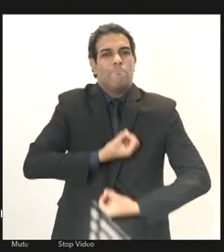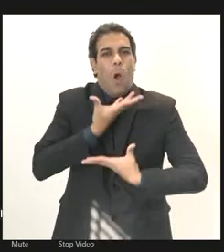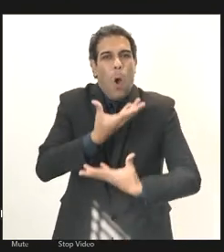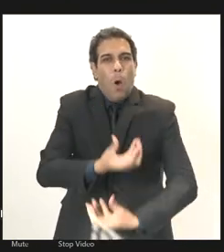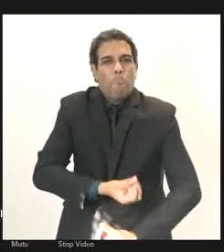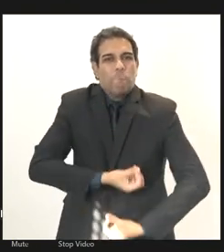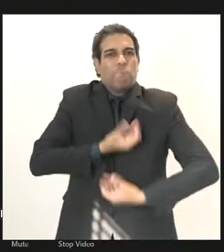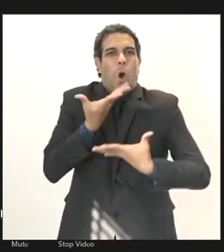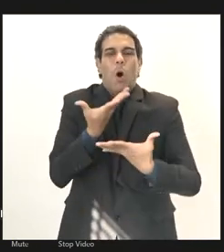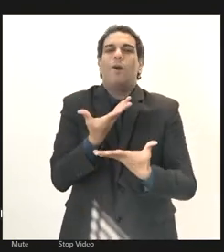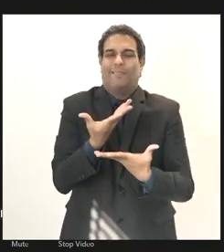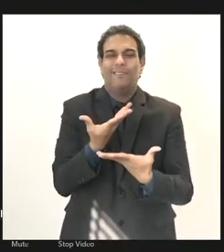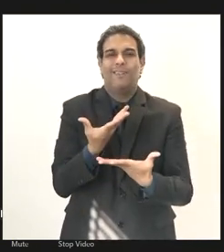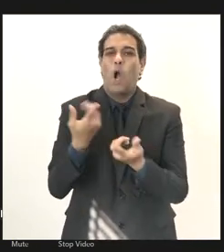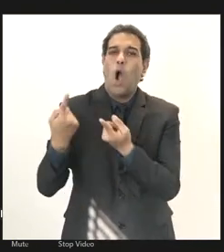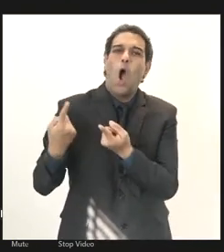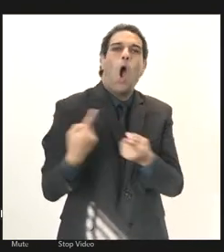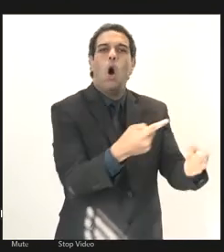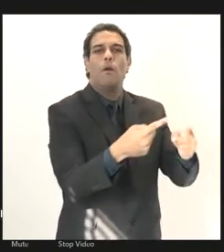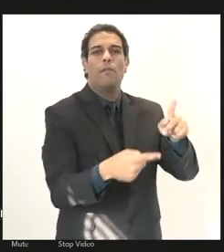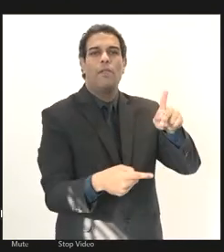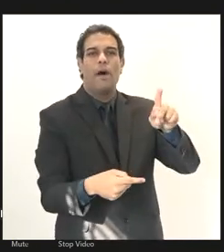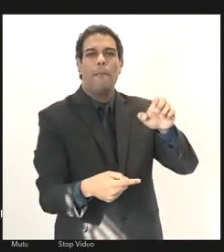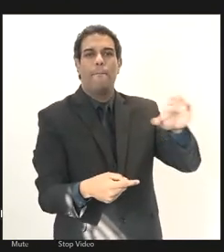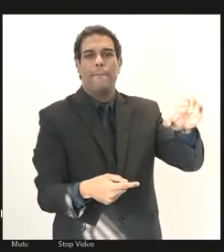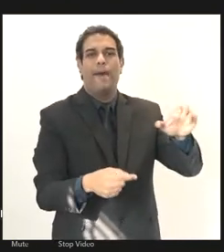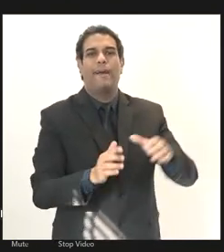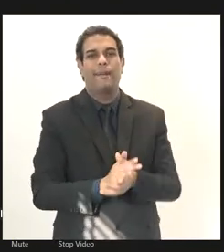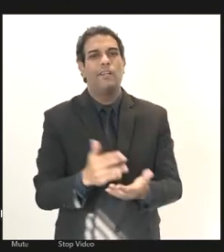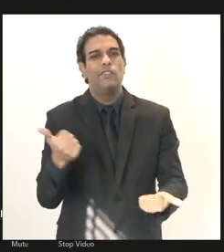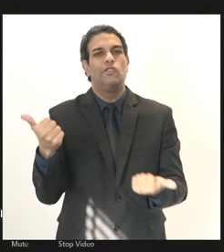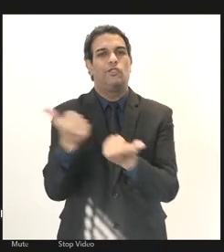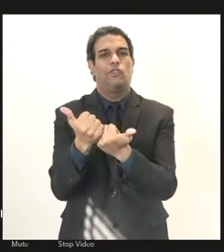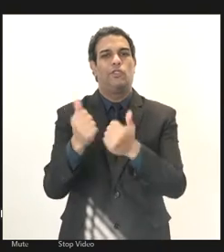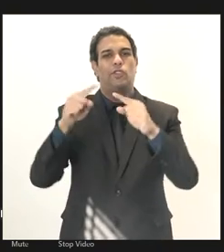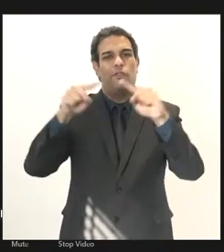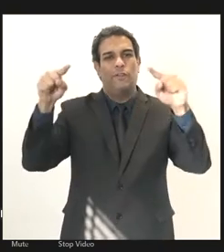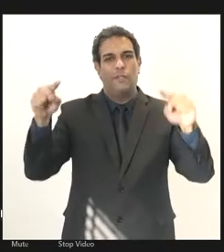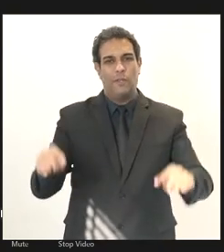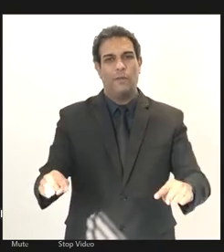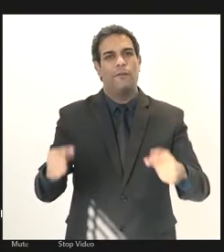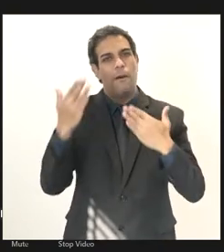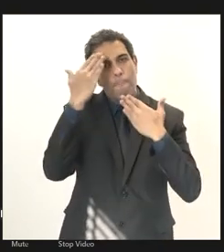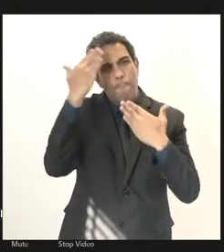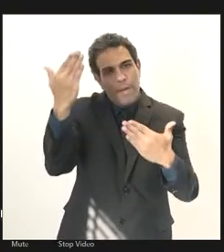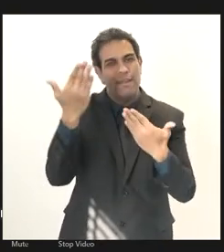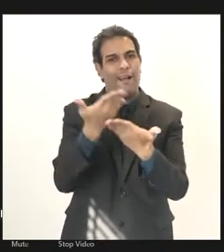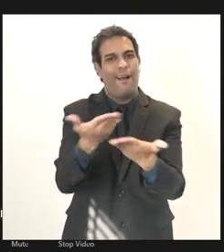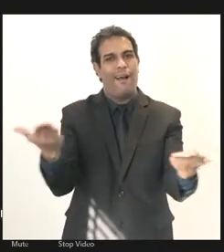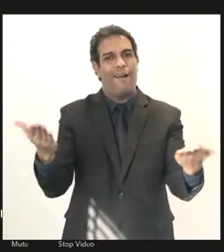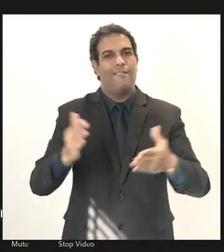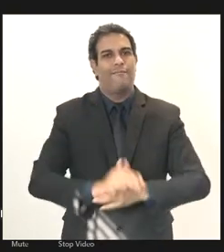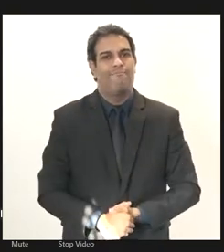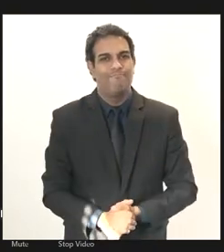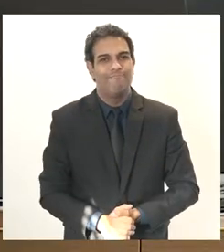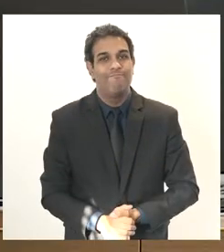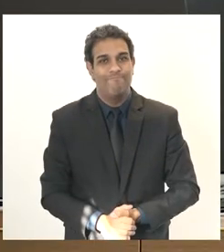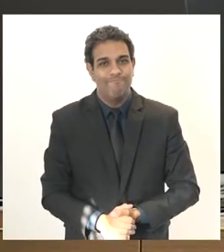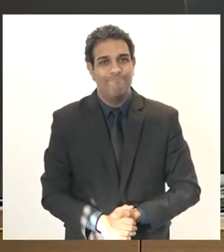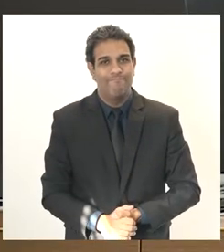motivação contra a PEC 32 junto aos nossos servidores obrigado muito obrigado